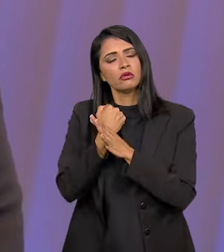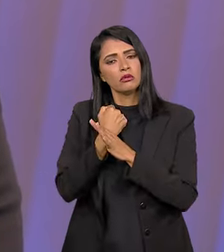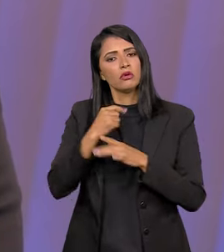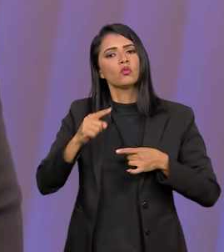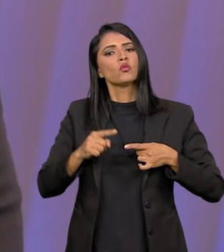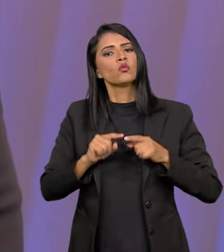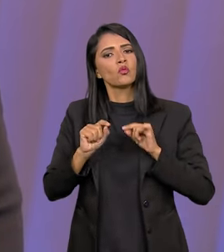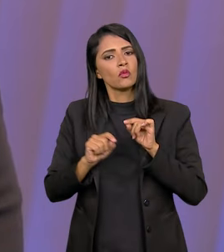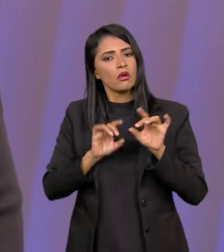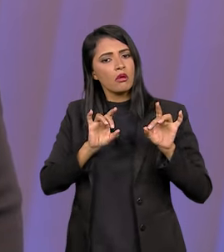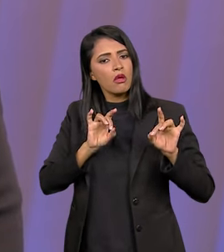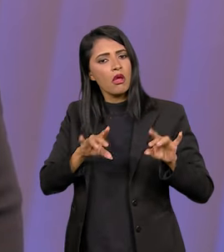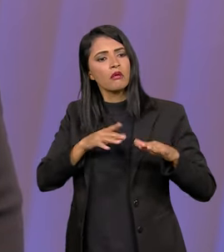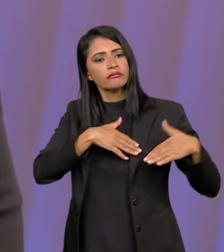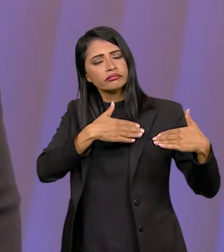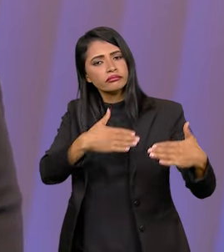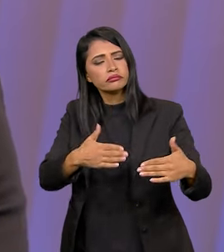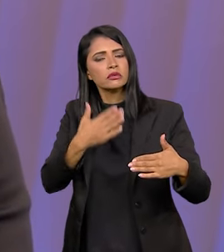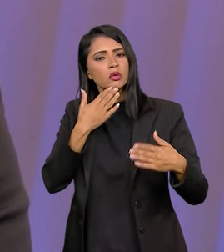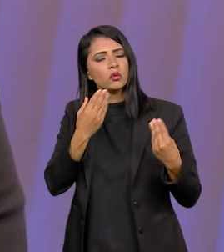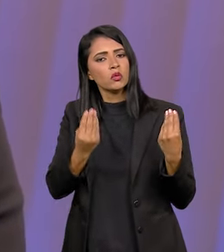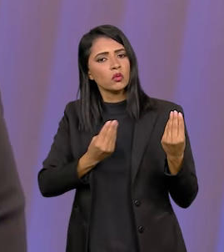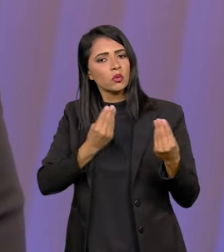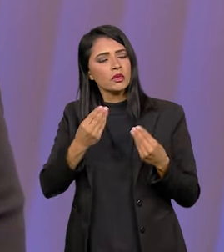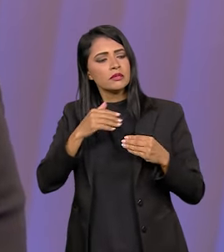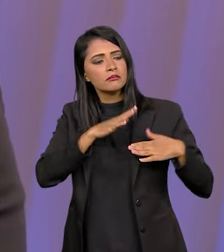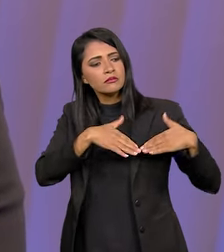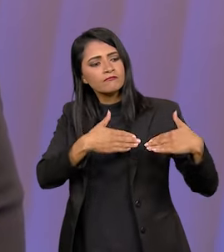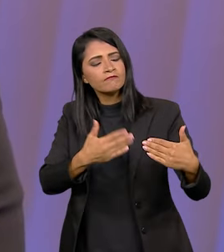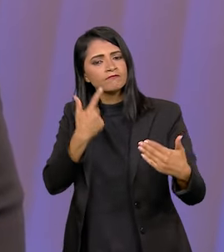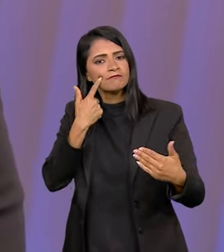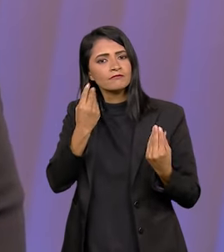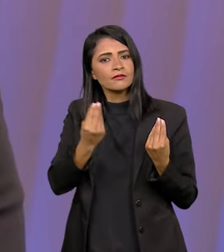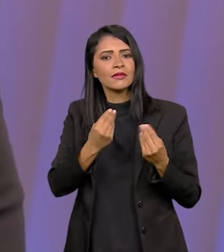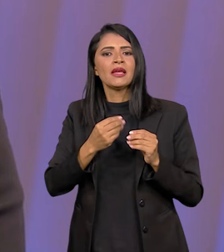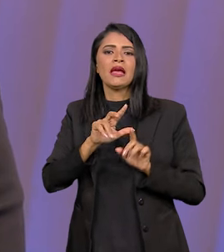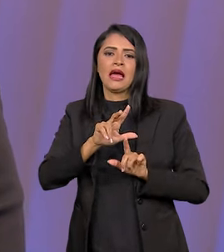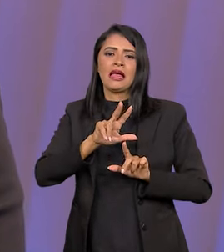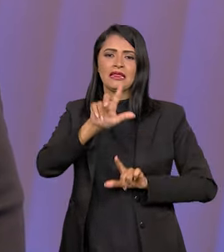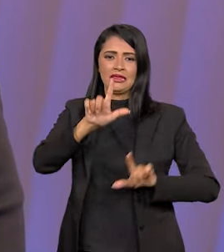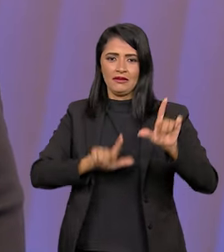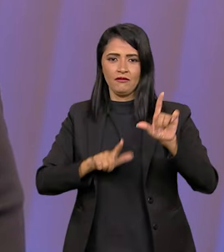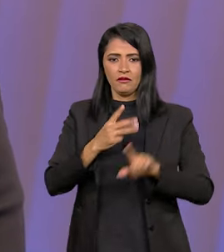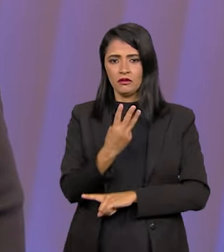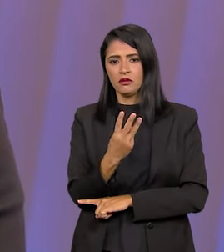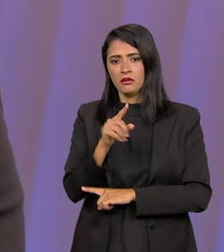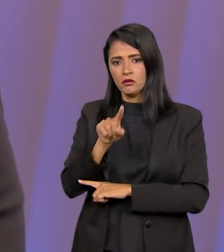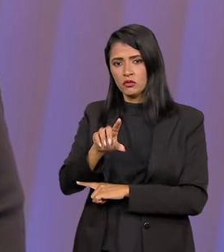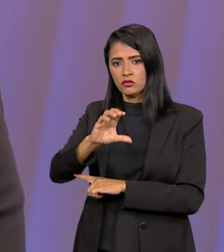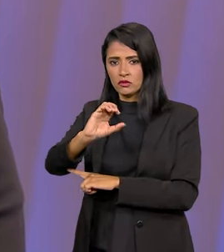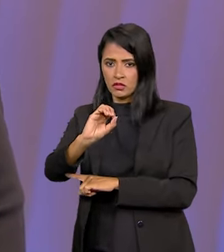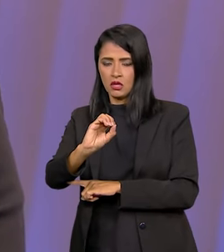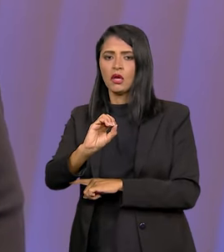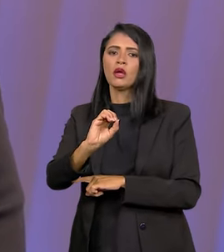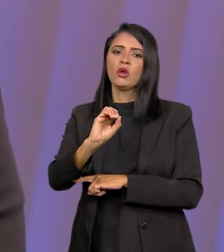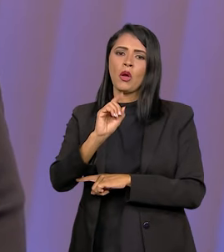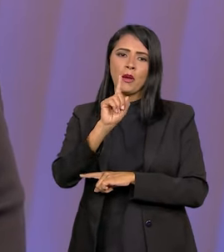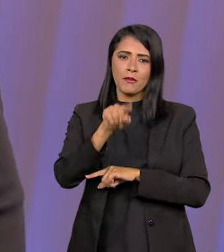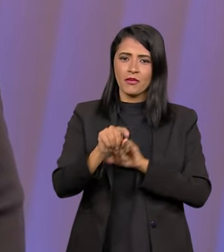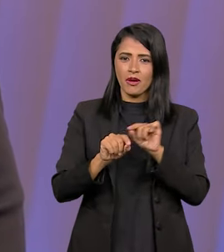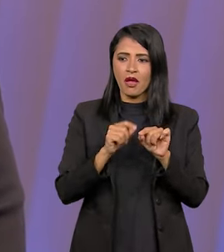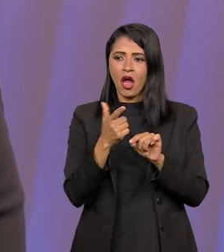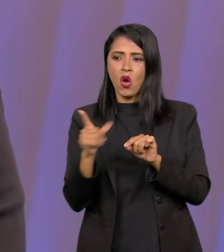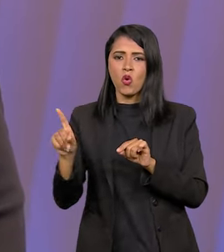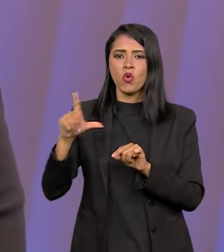que a gente tenha um destaque no processo da TV 3.0, né, para que